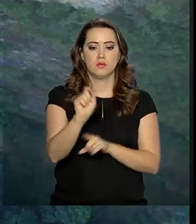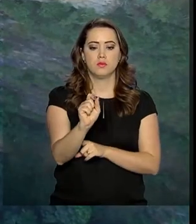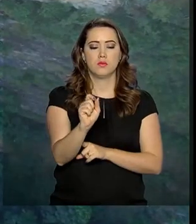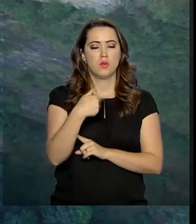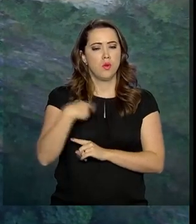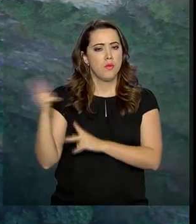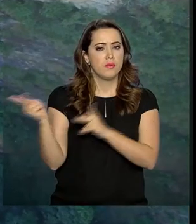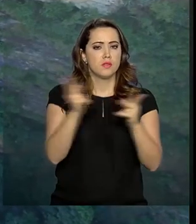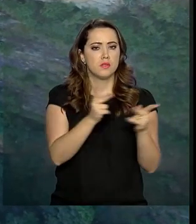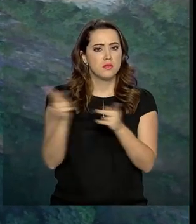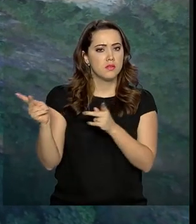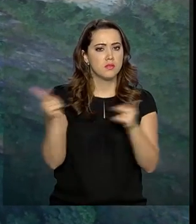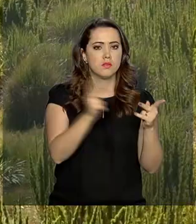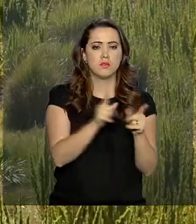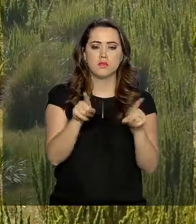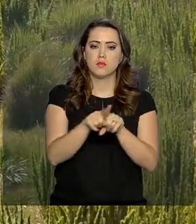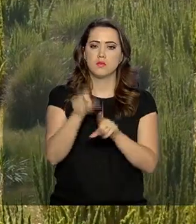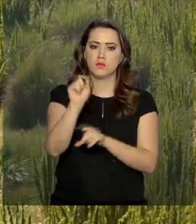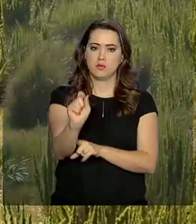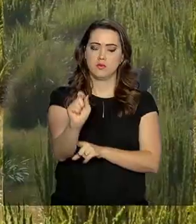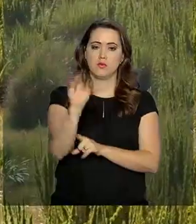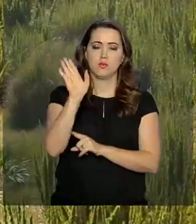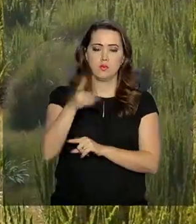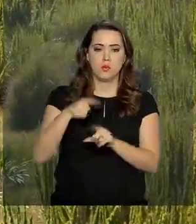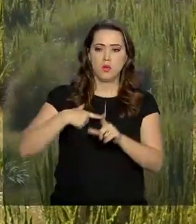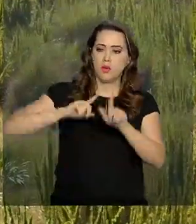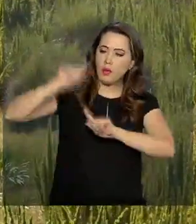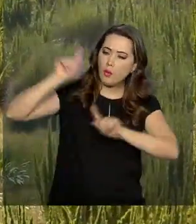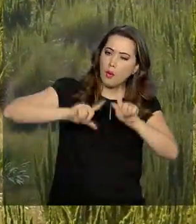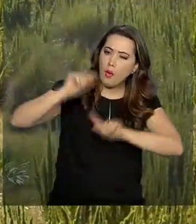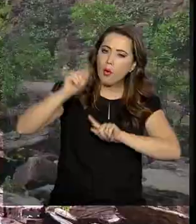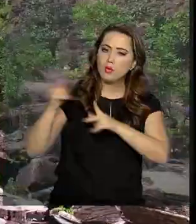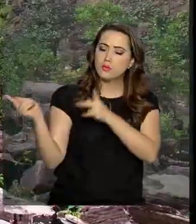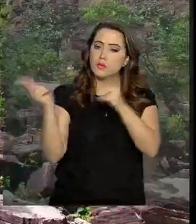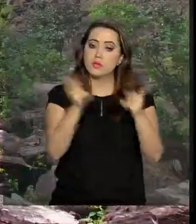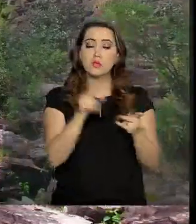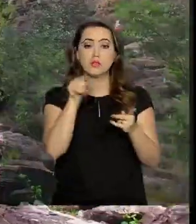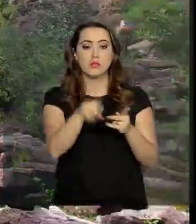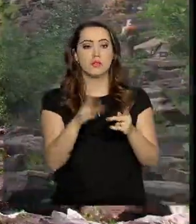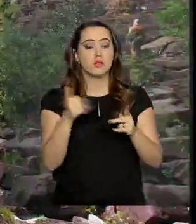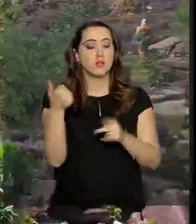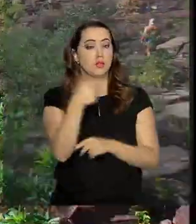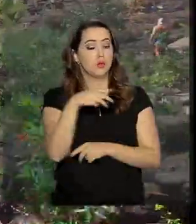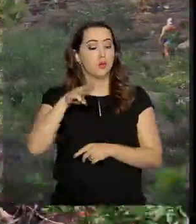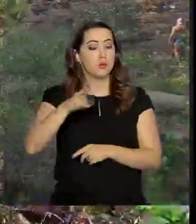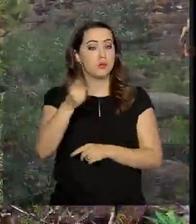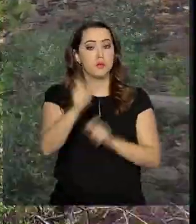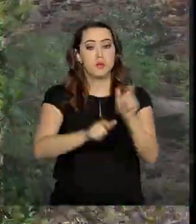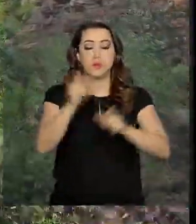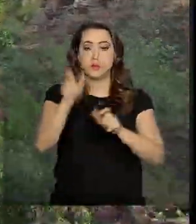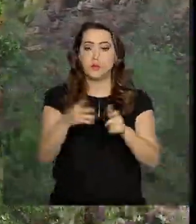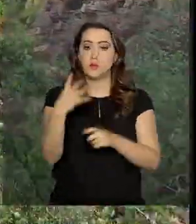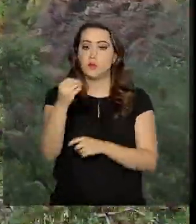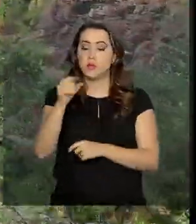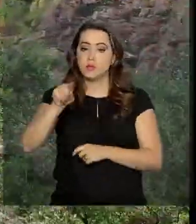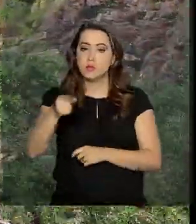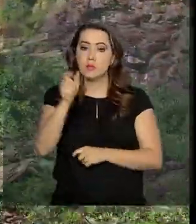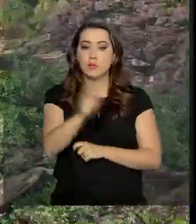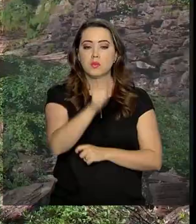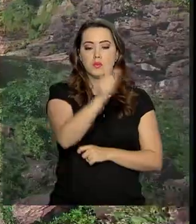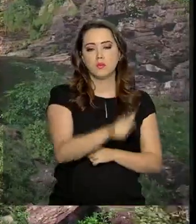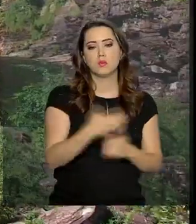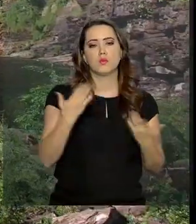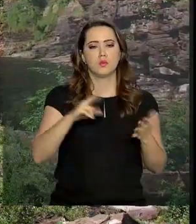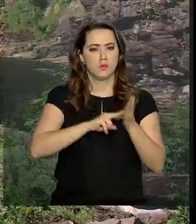nos parques nacionais brasileiros bateu um recorde. Eles receberam 12 milhões e 400 mil pessoas,